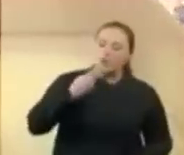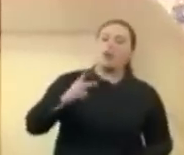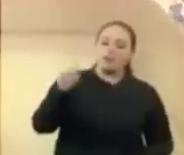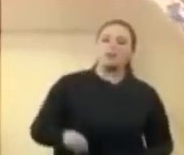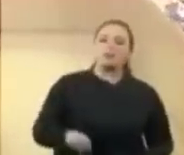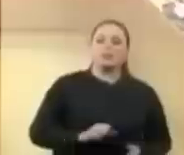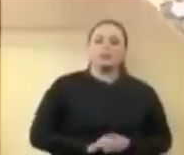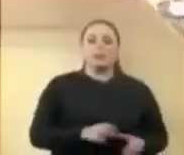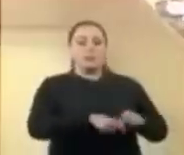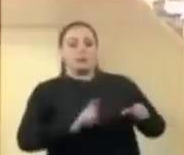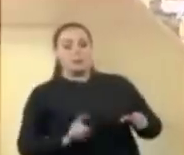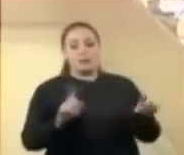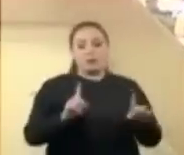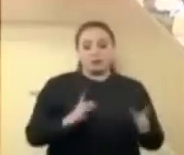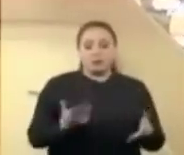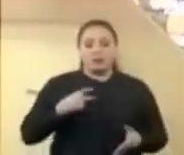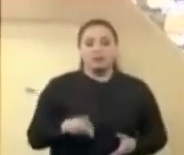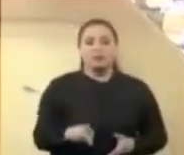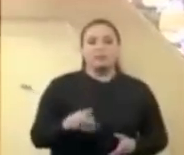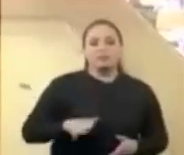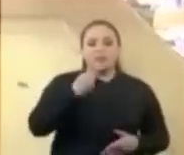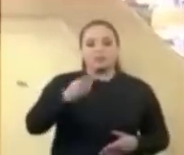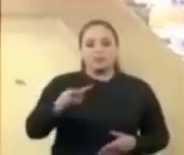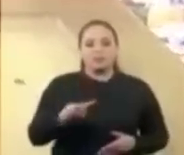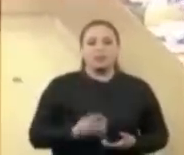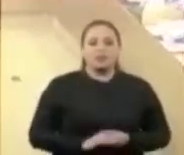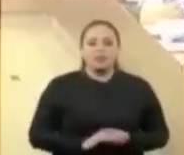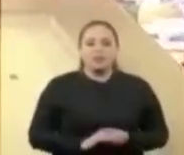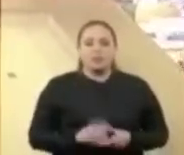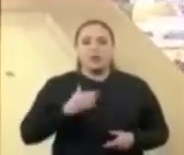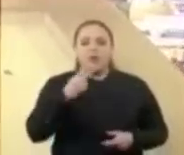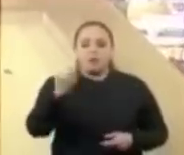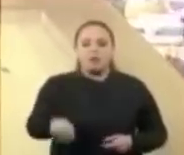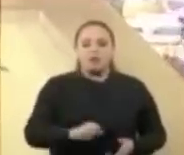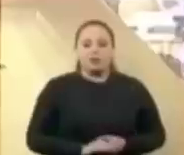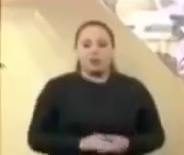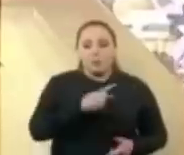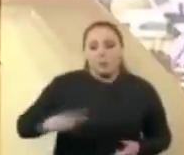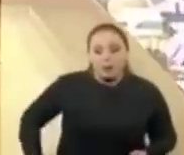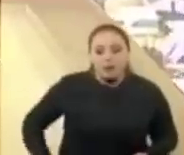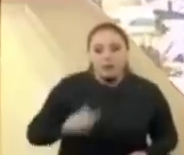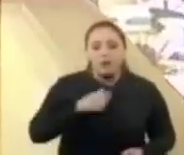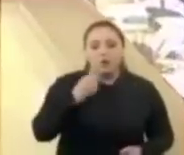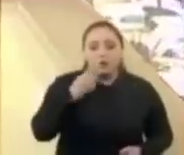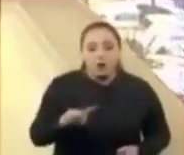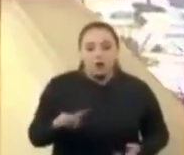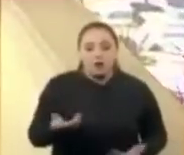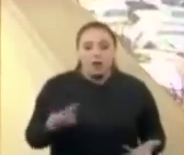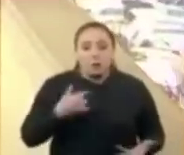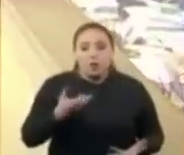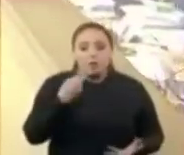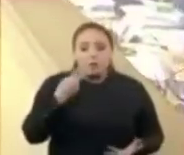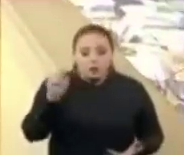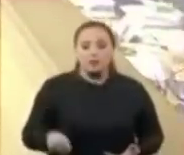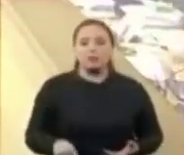presidente. Está suspensa a Não, eu continuo com a palavra, presidente. continuo com a palavra. Continuo com a palavra. Presidente, eu vou recomendar ao ministro Barroso que